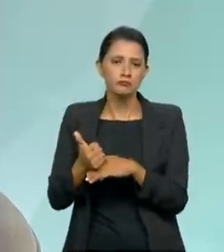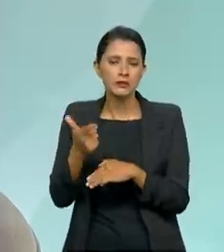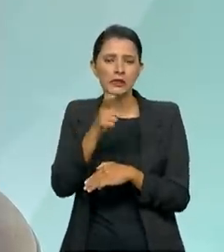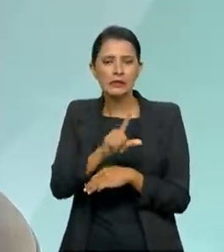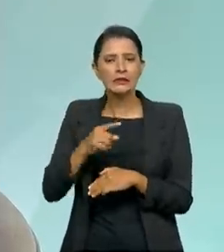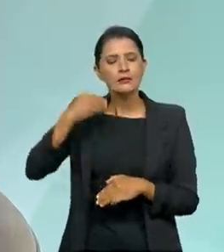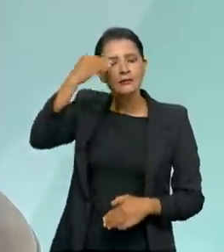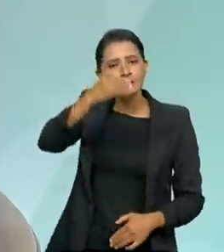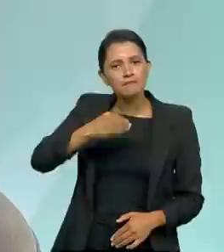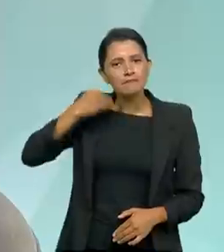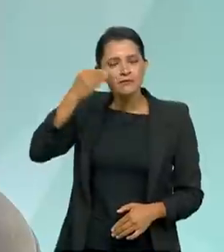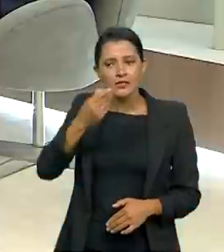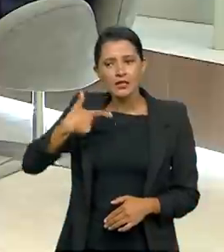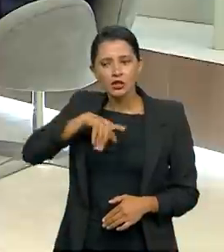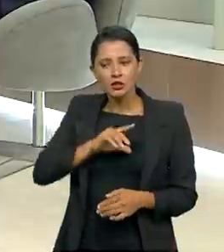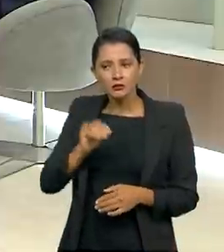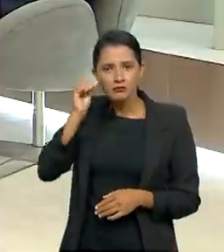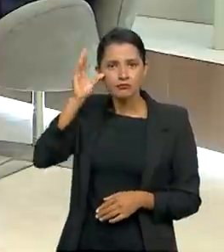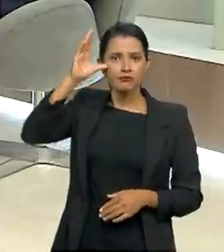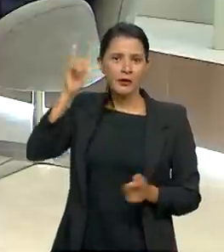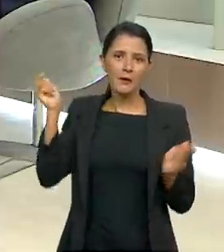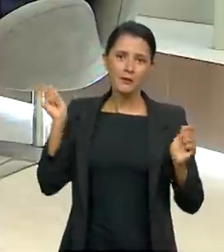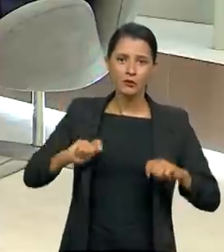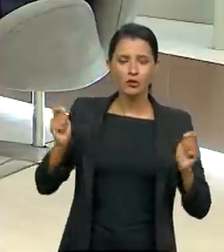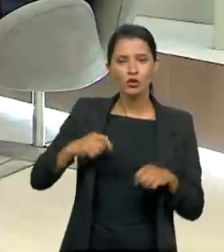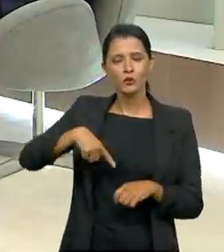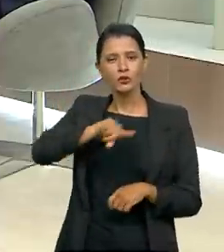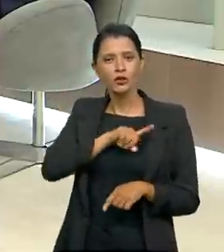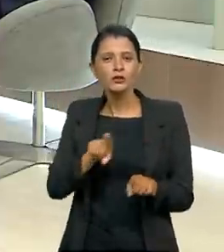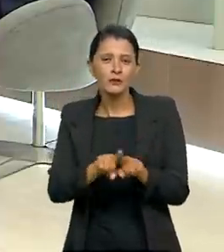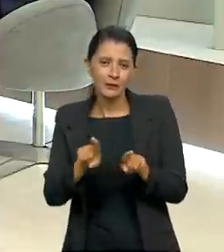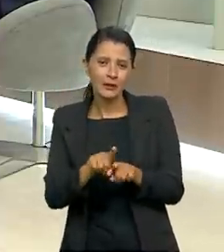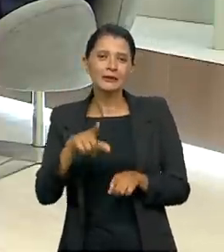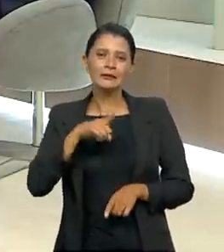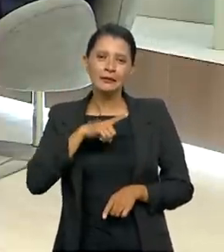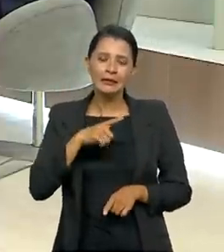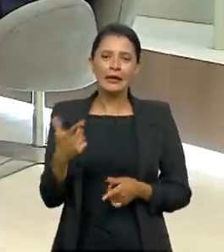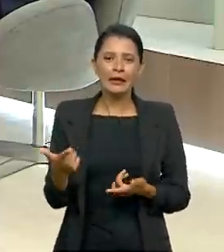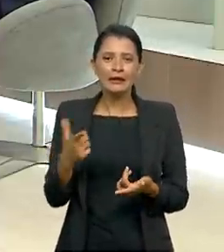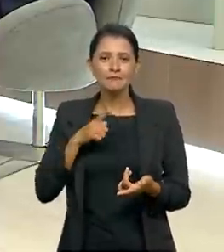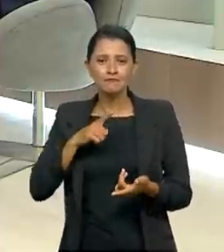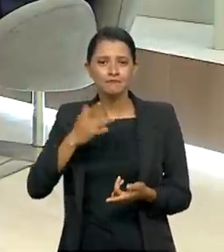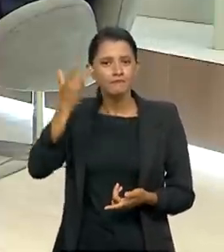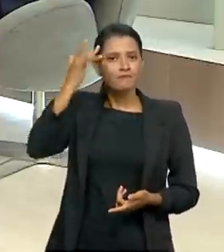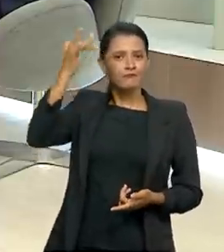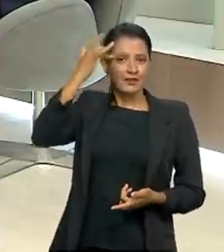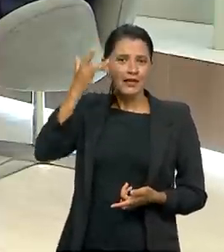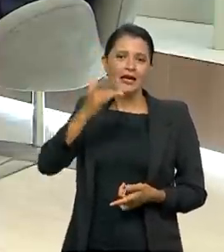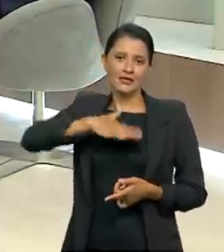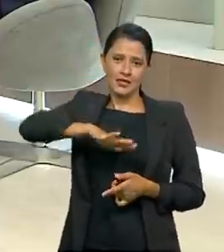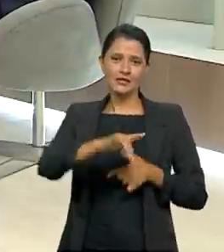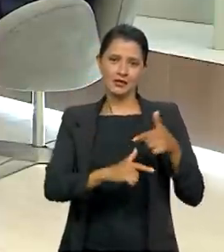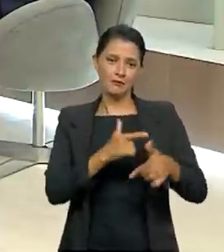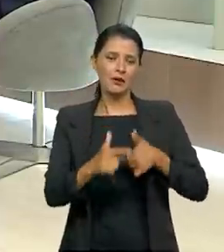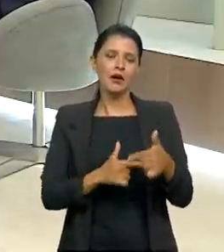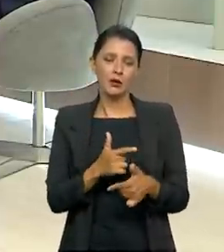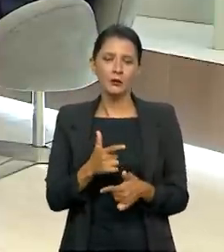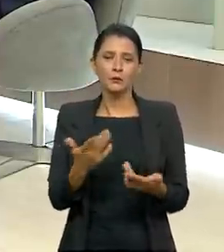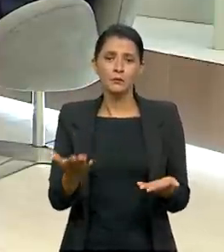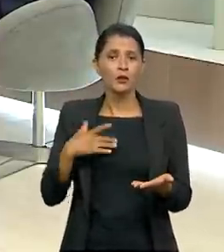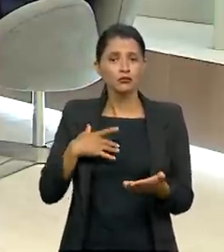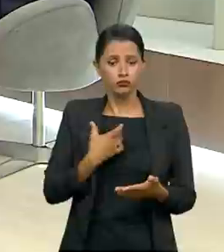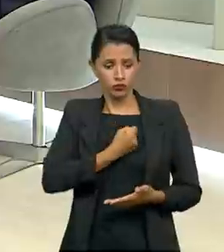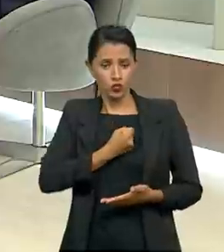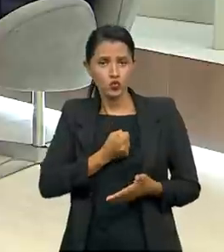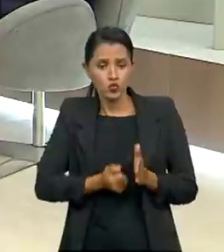A experiência que nós vamos adquirindo vai permitindo que nós também tenhamos aí uma maior maturidade na execução desses trabalhos. Então, os